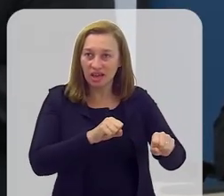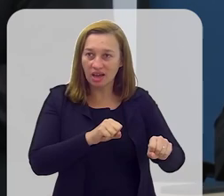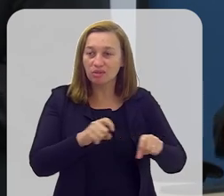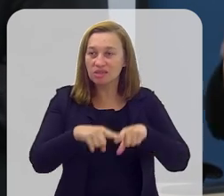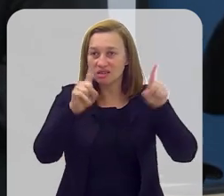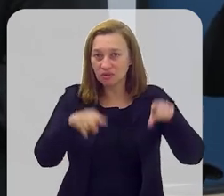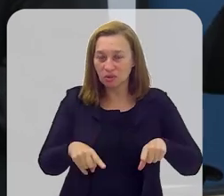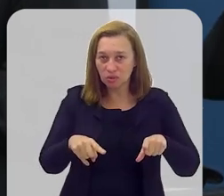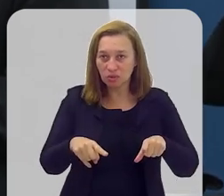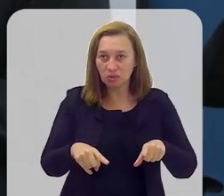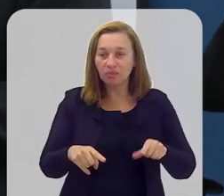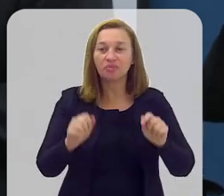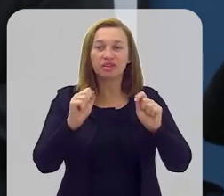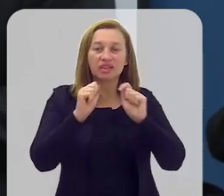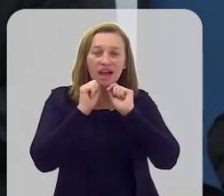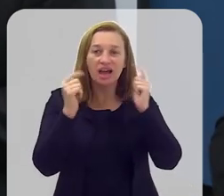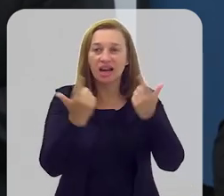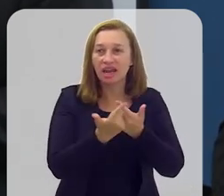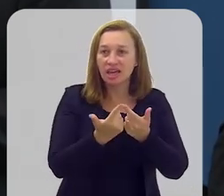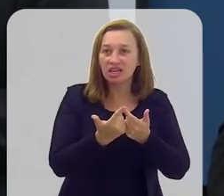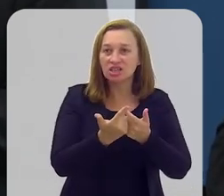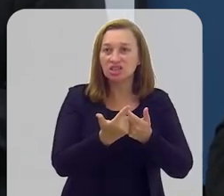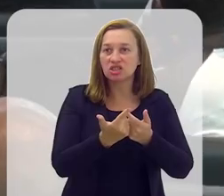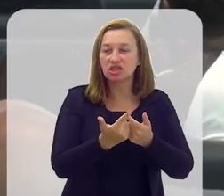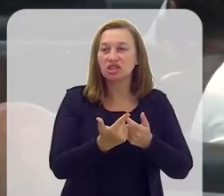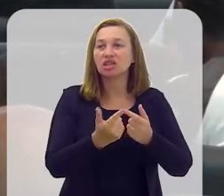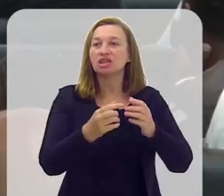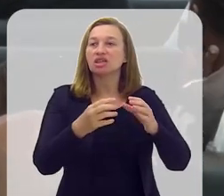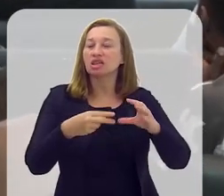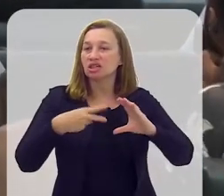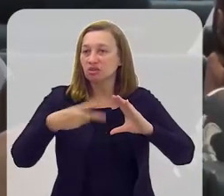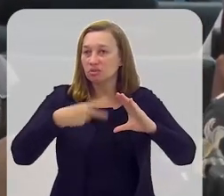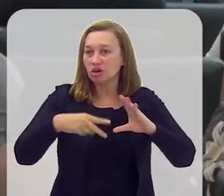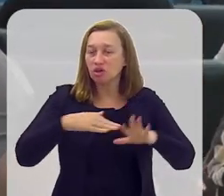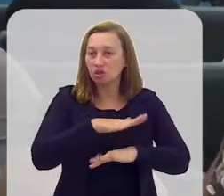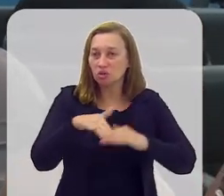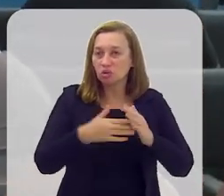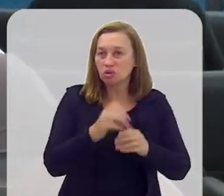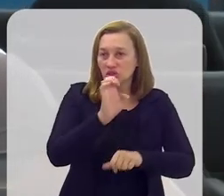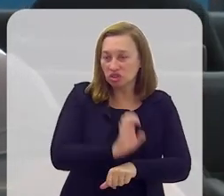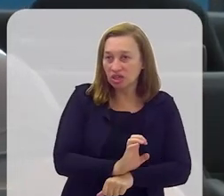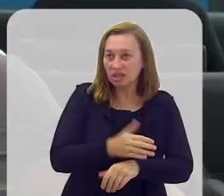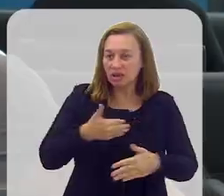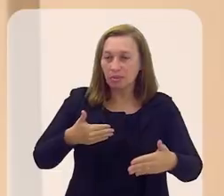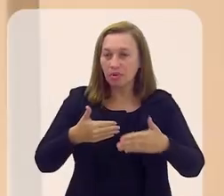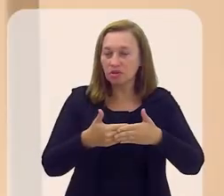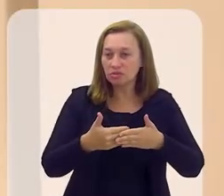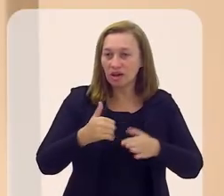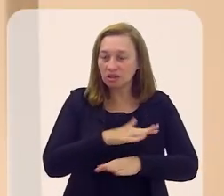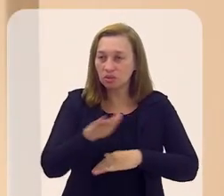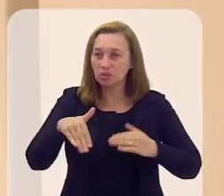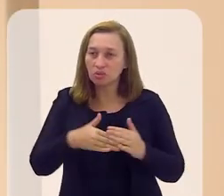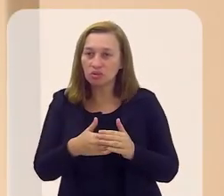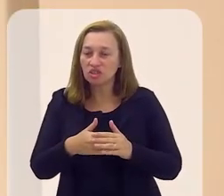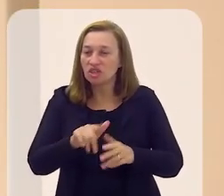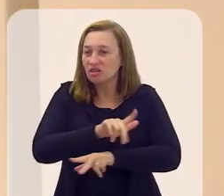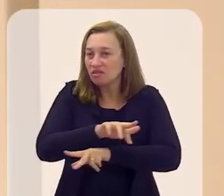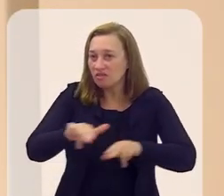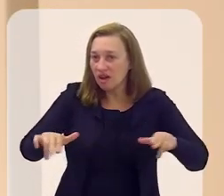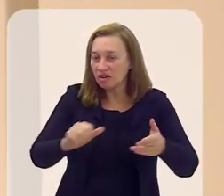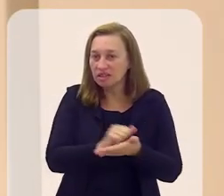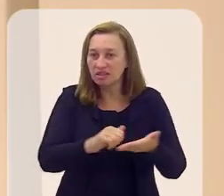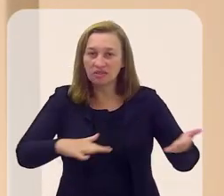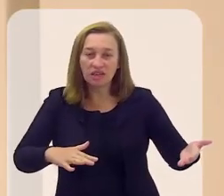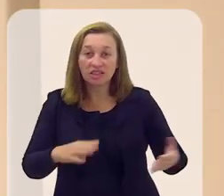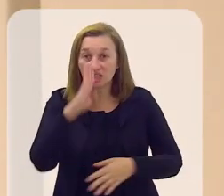Assembleia e das Câmaras Municipais em todo o Estado e aproximar a população do ambiente legislativo. São diversos os eventos